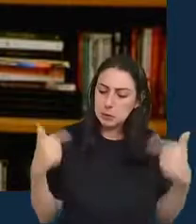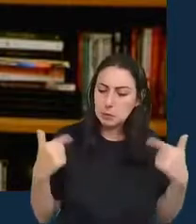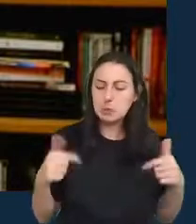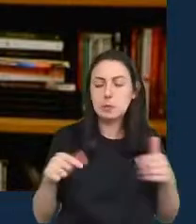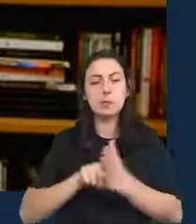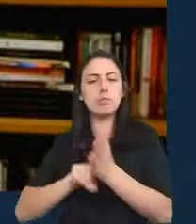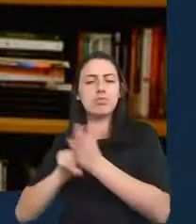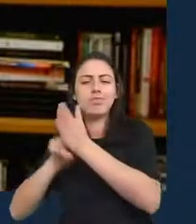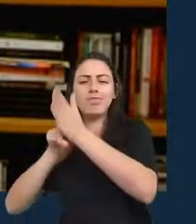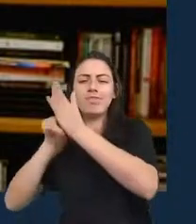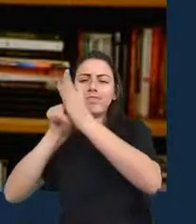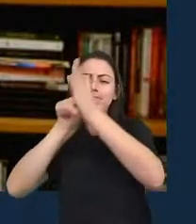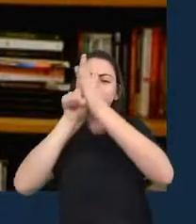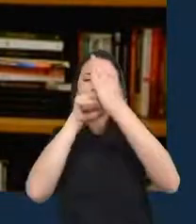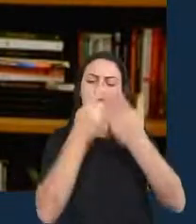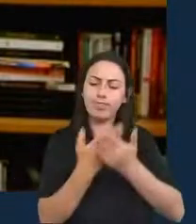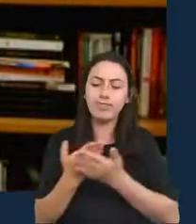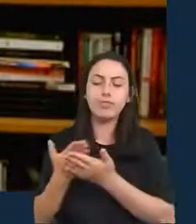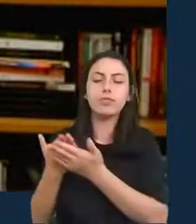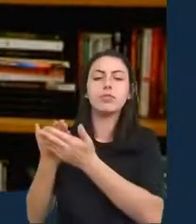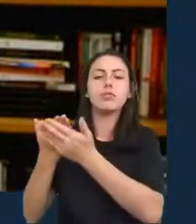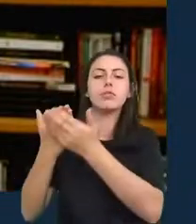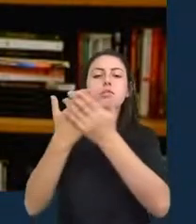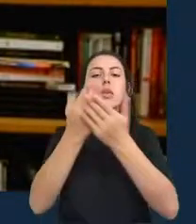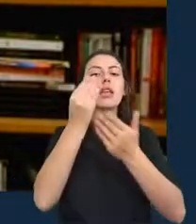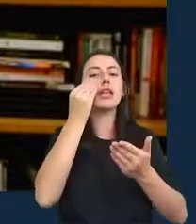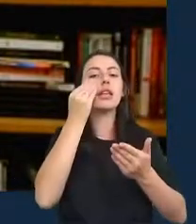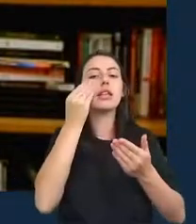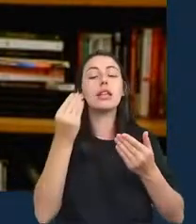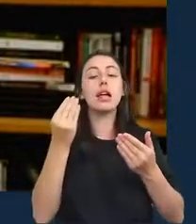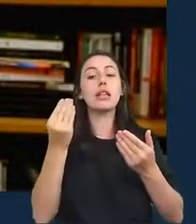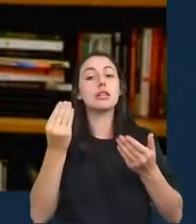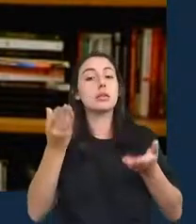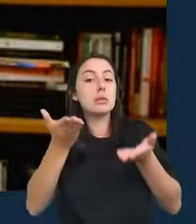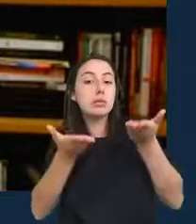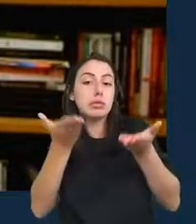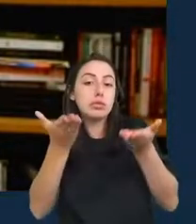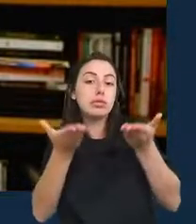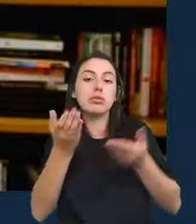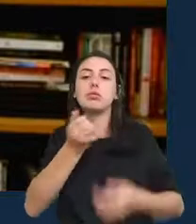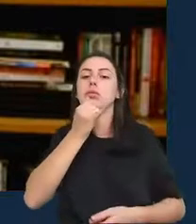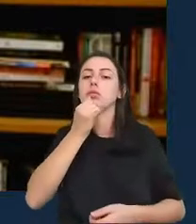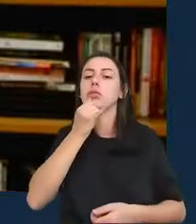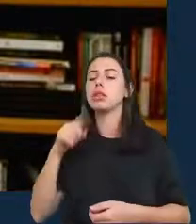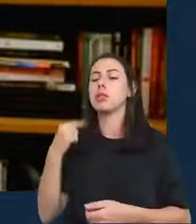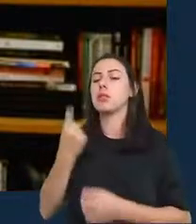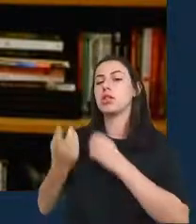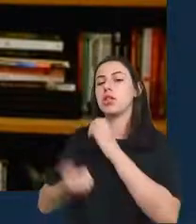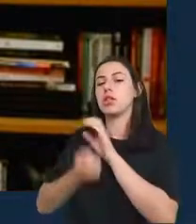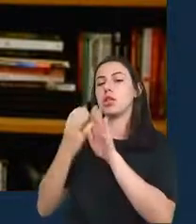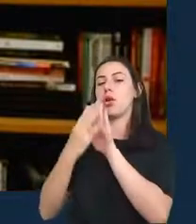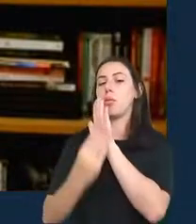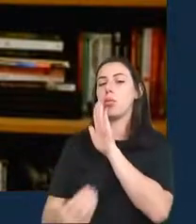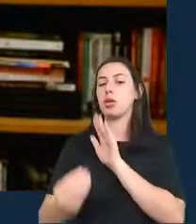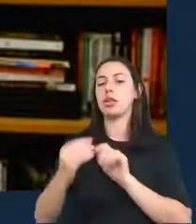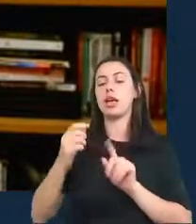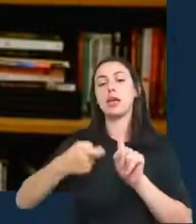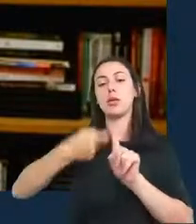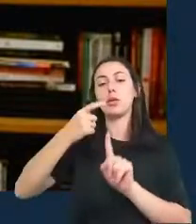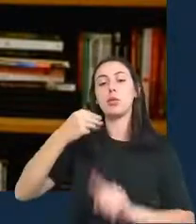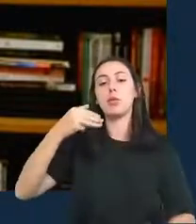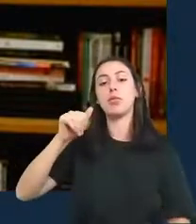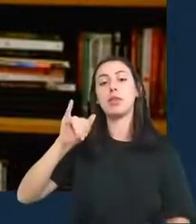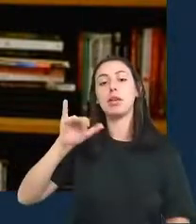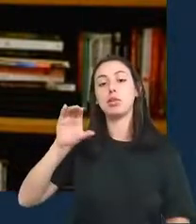modo justo e sensato. Por exemplo, quando lançamos o modelo em maio, estávamos mais incertos ainda do que estamos agora.